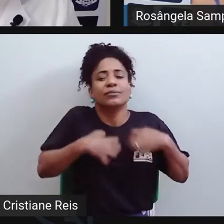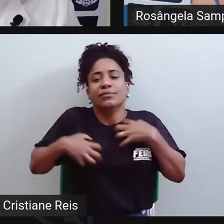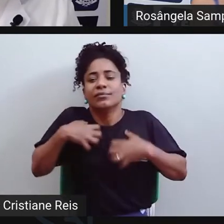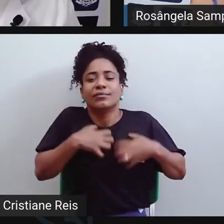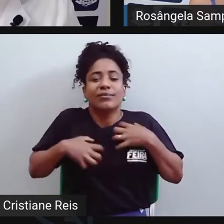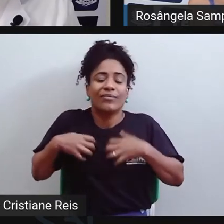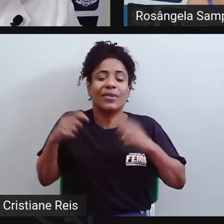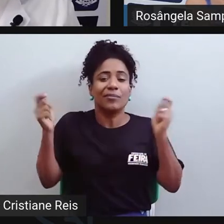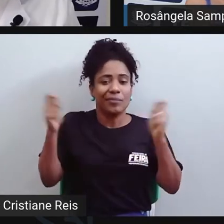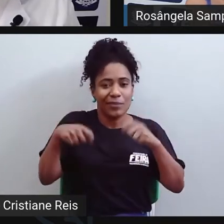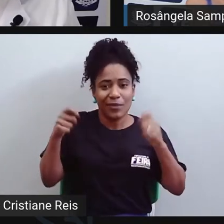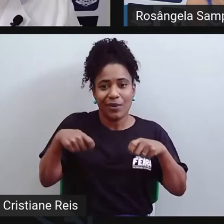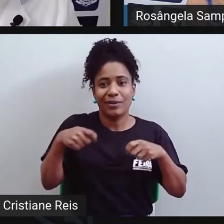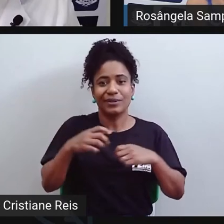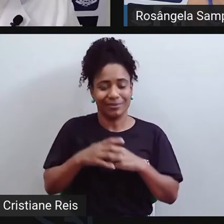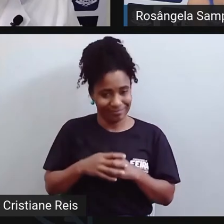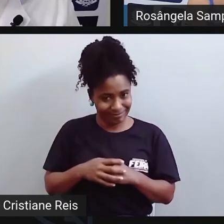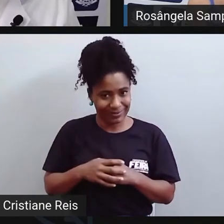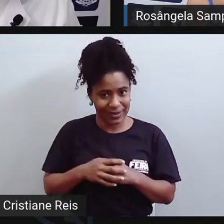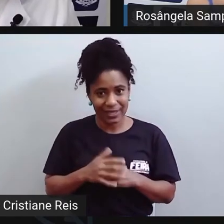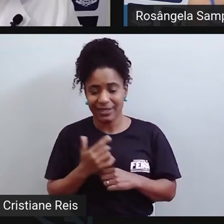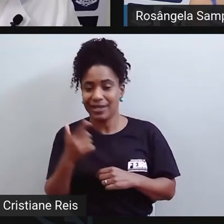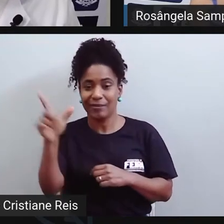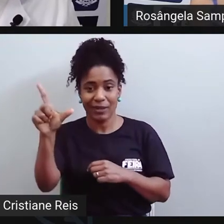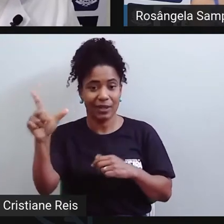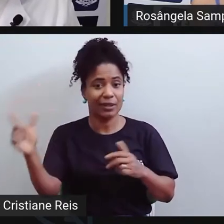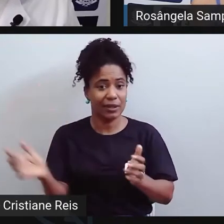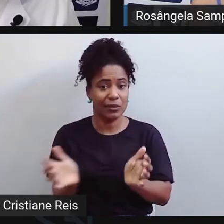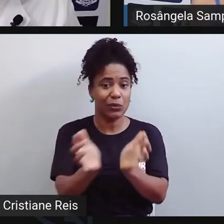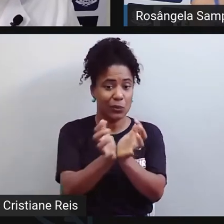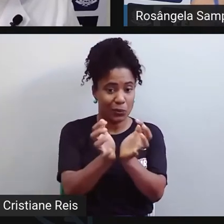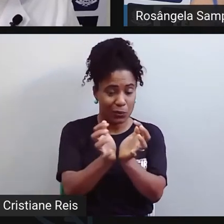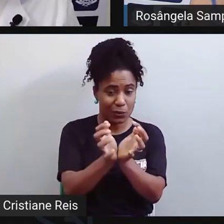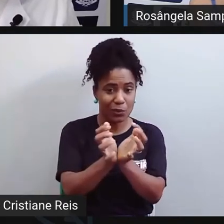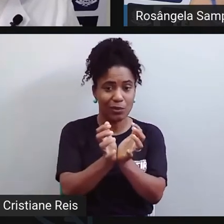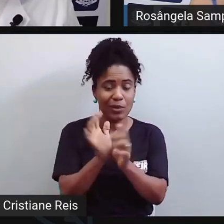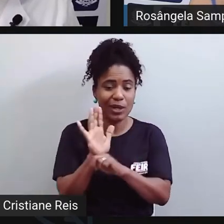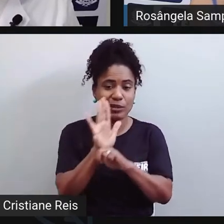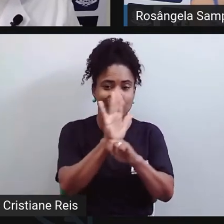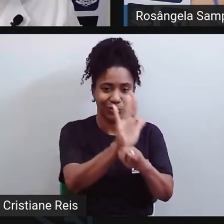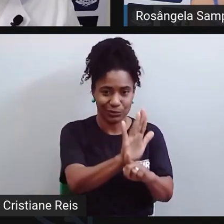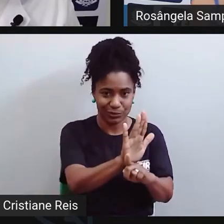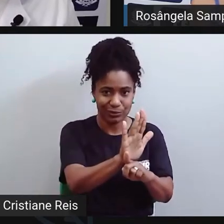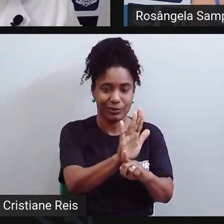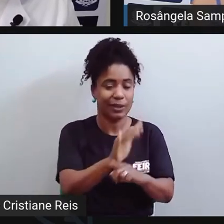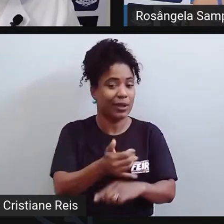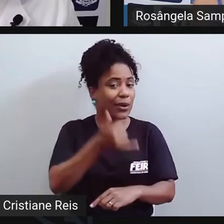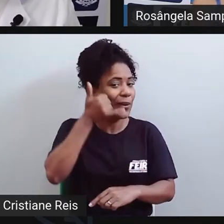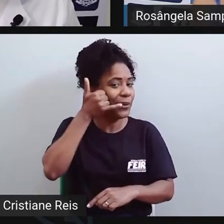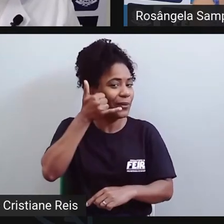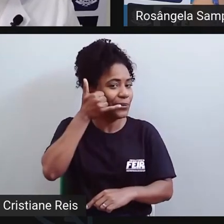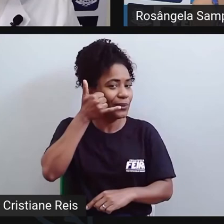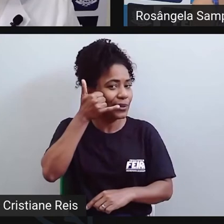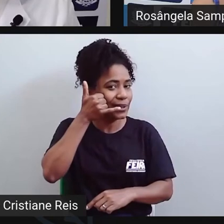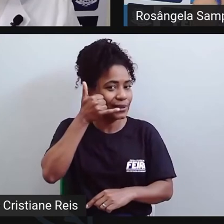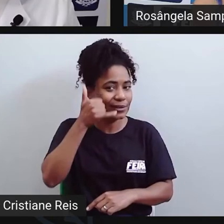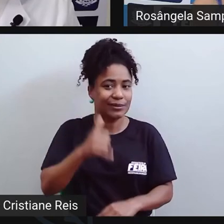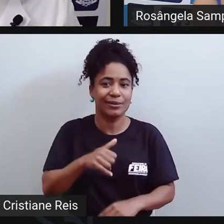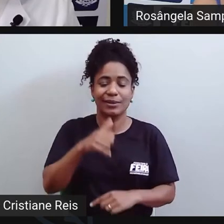que é o Centro de Valorização à Vida que pode ser consultado através do telefone 188